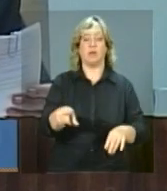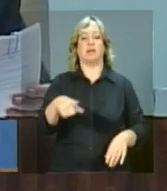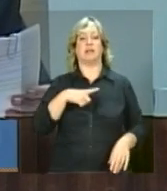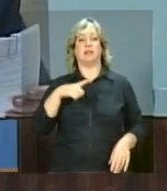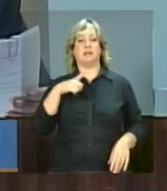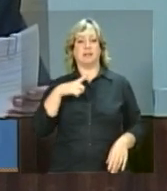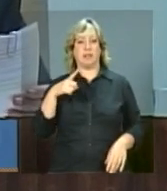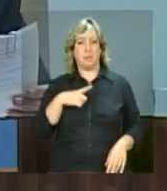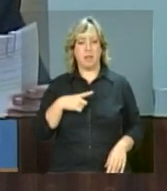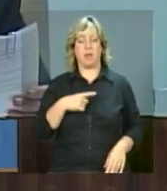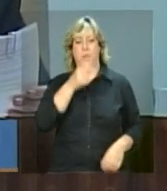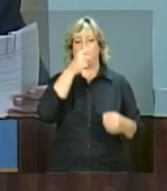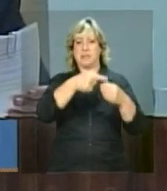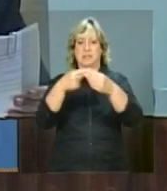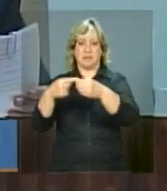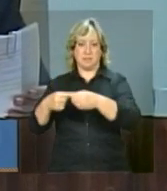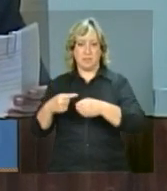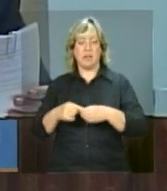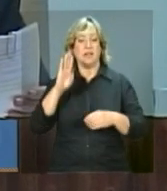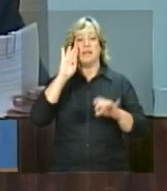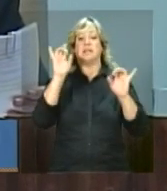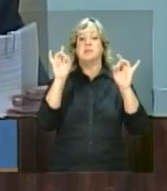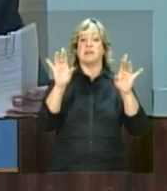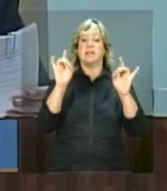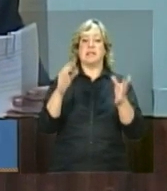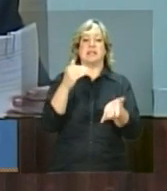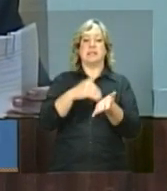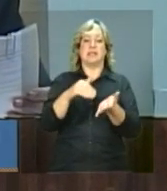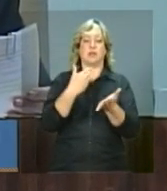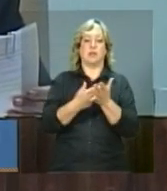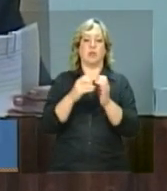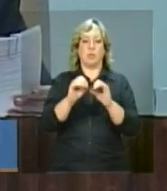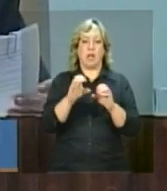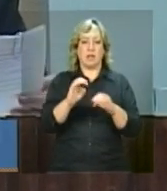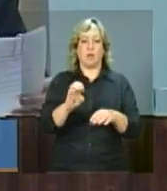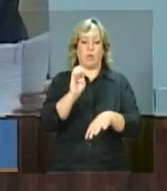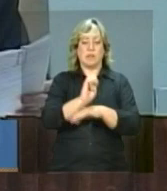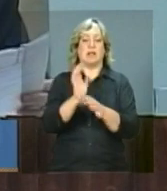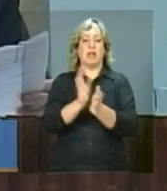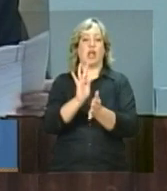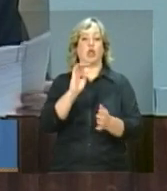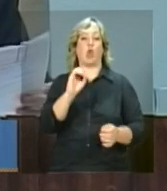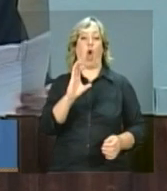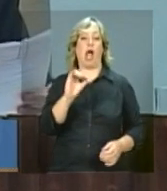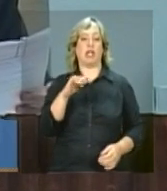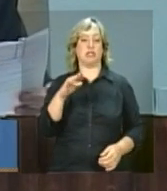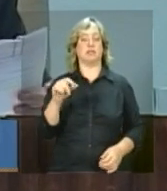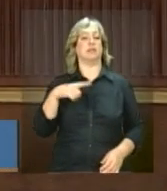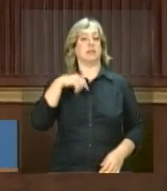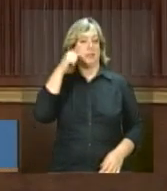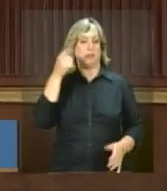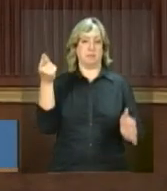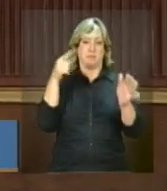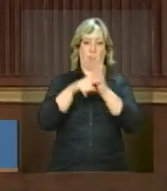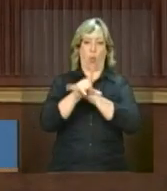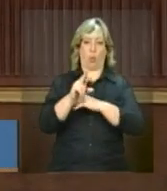municipais, especialmente a Secretaria de Educação do Estado. do Tocantins. A pergunta é de Lucineide Martins.